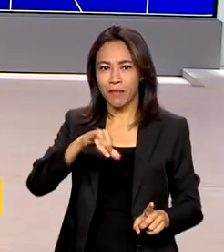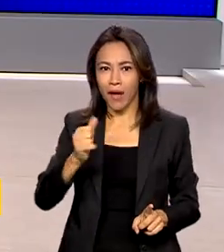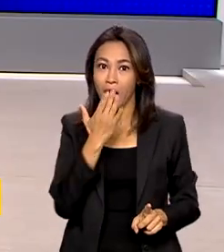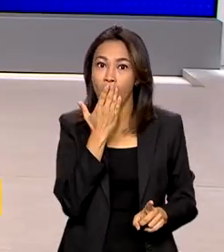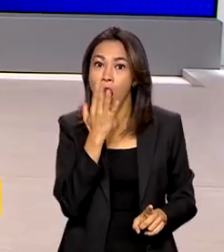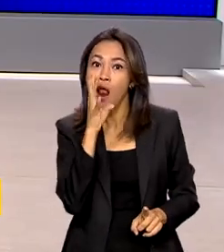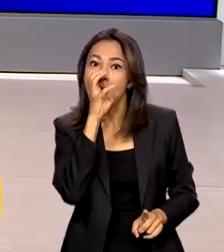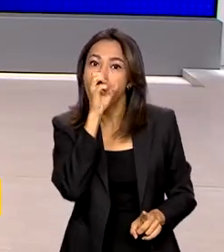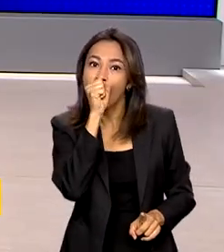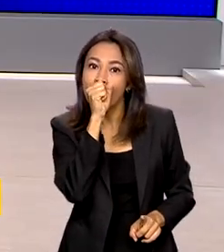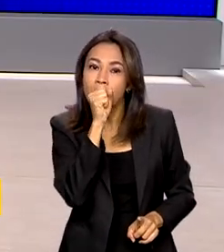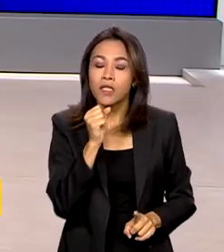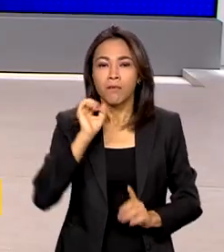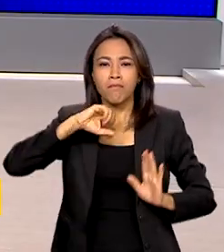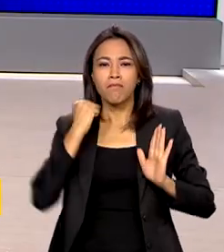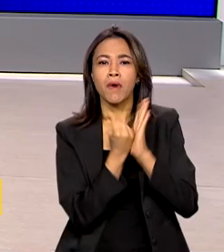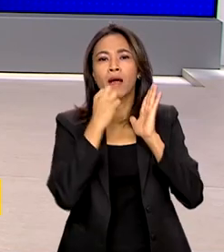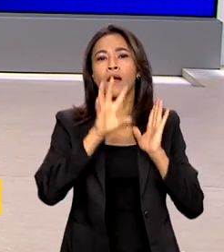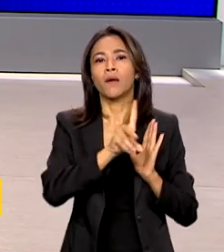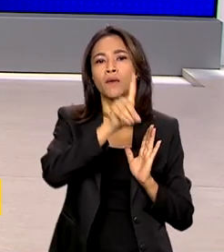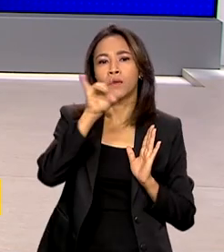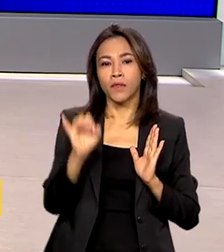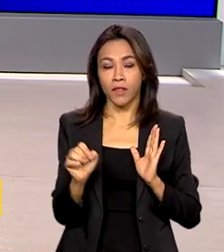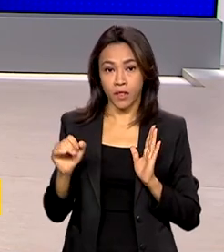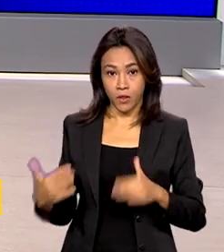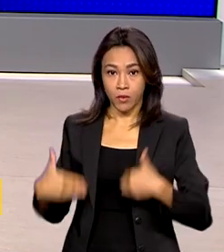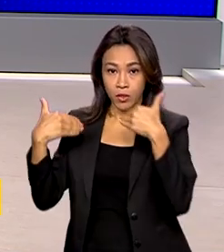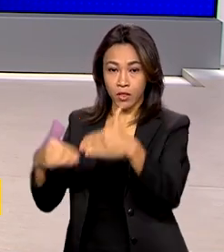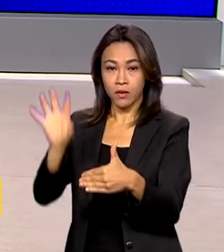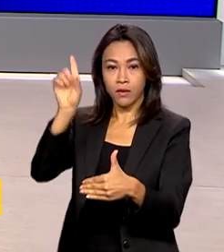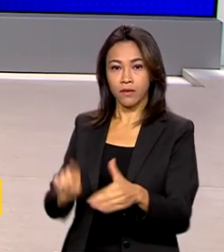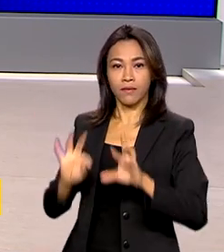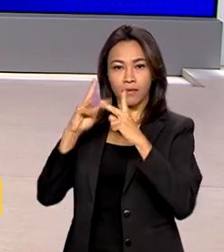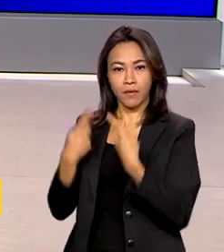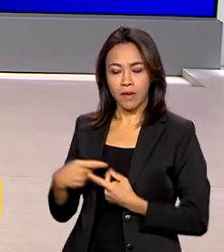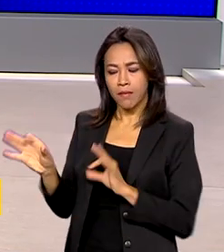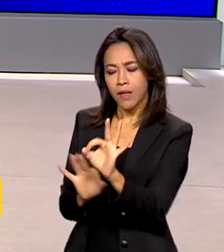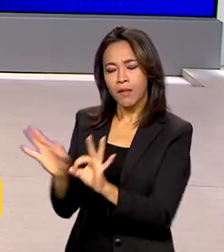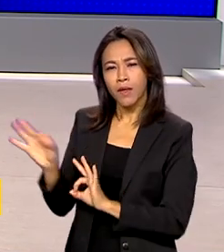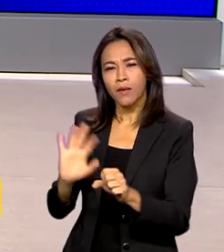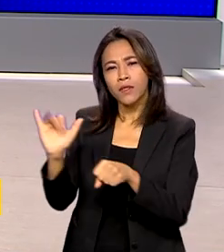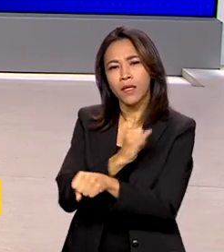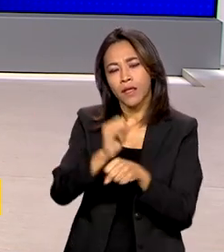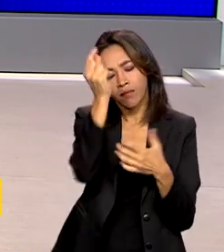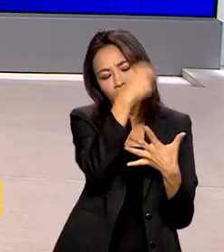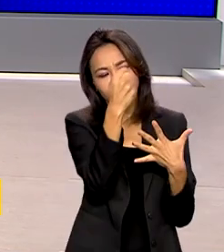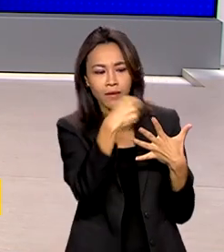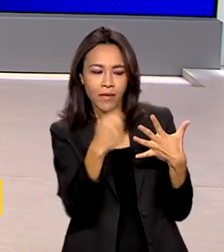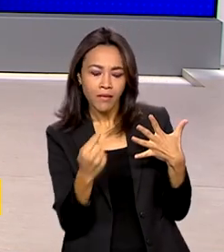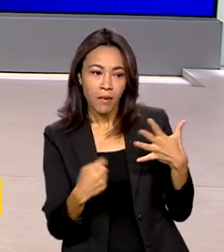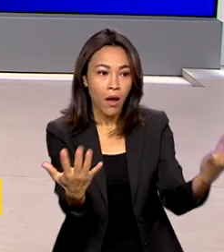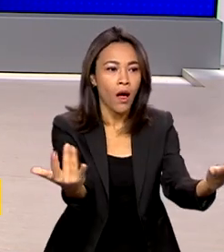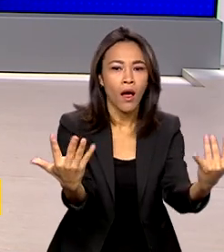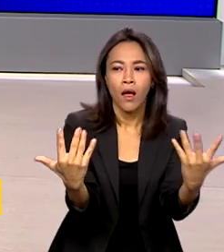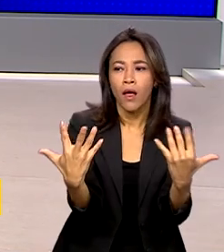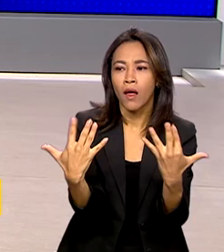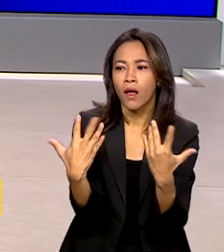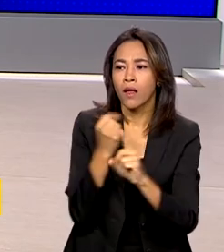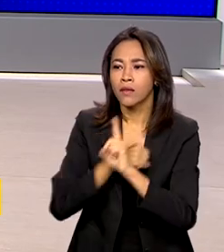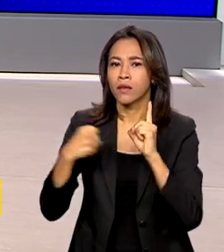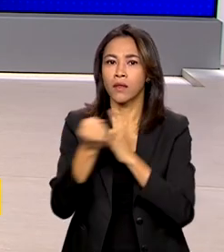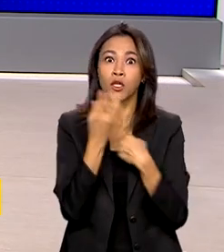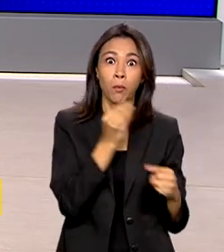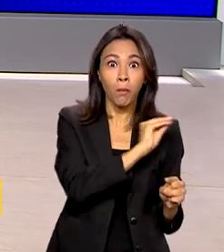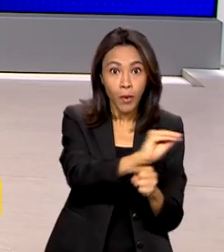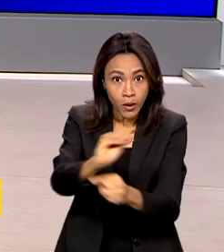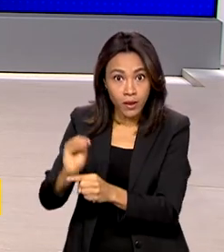Para marcar a data, o Ministério dos Direitos Humanos preparou medidas para aumentar o engajamento da sociedade na proteção